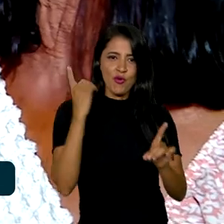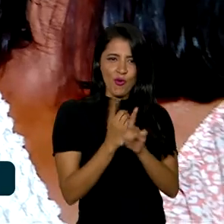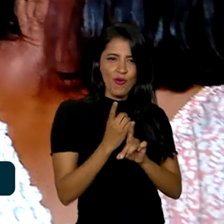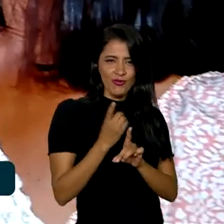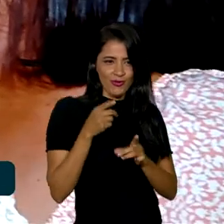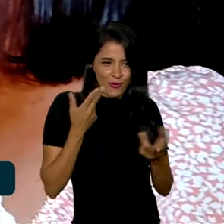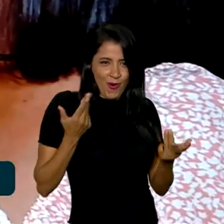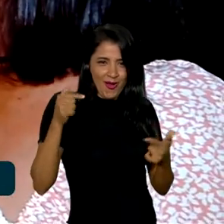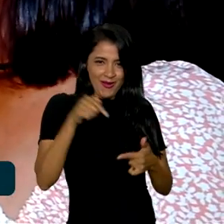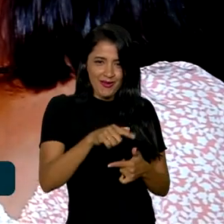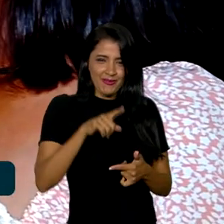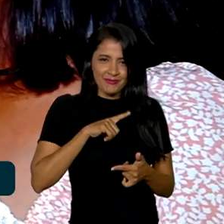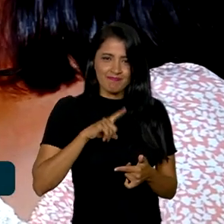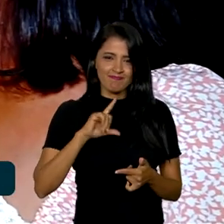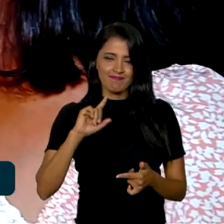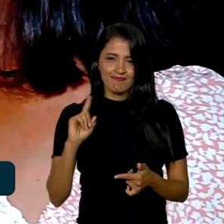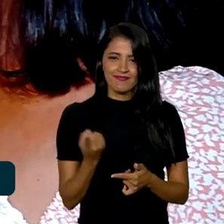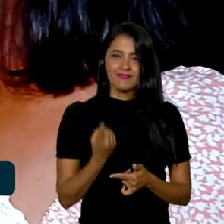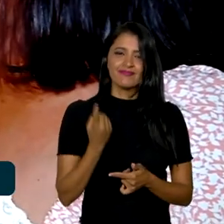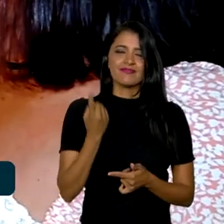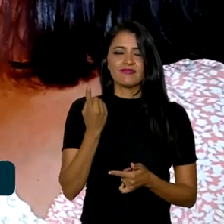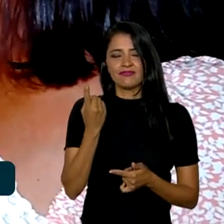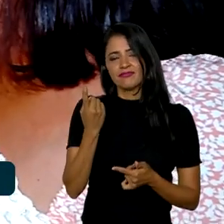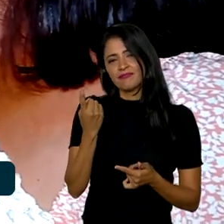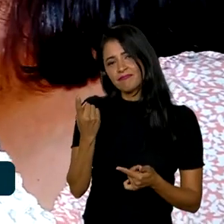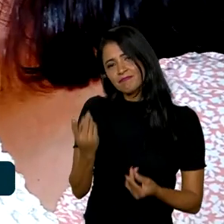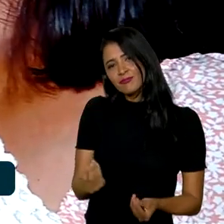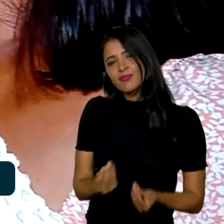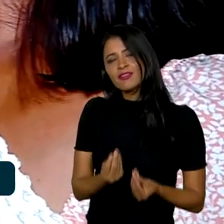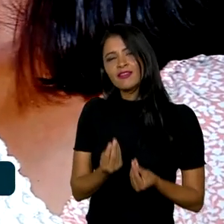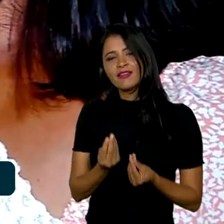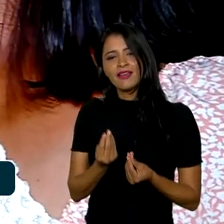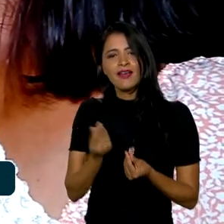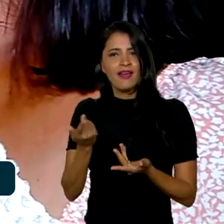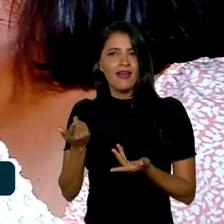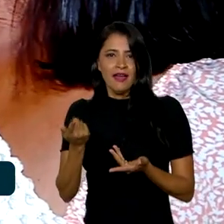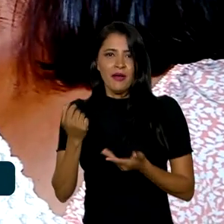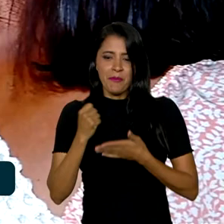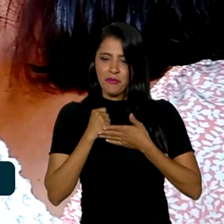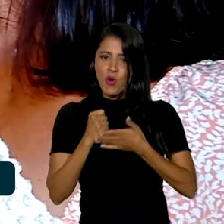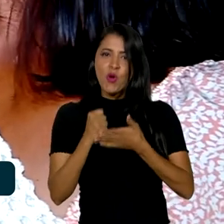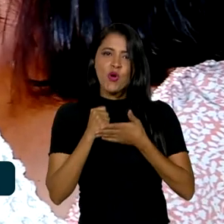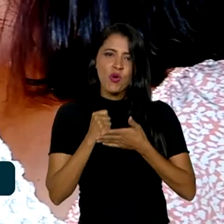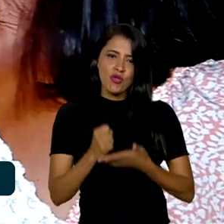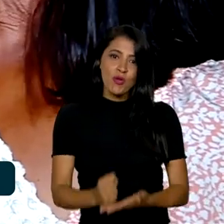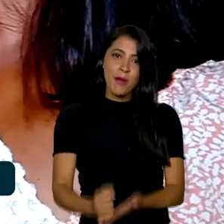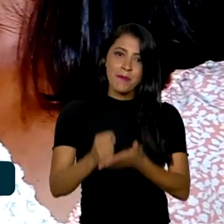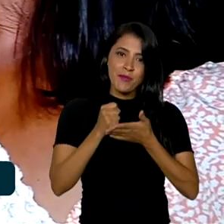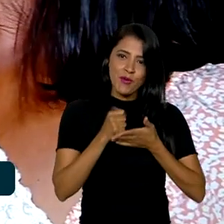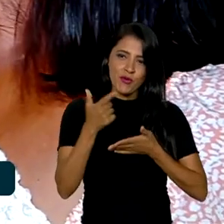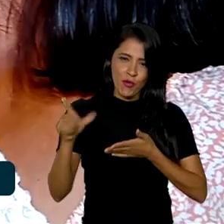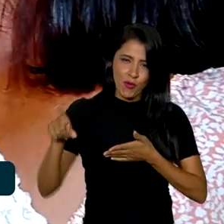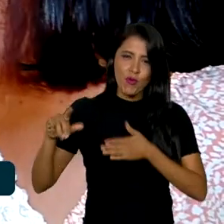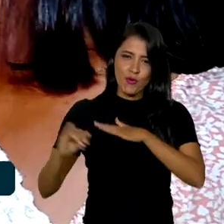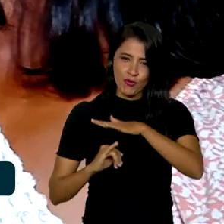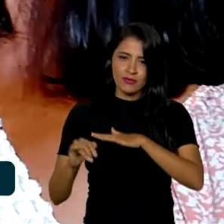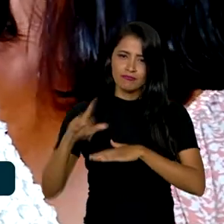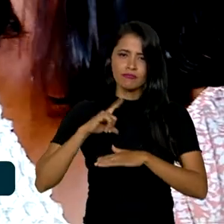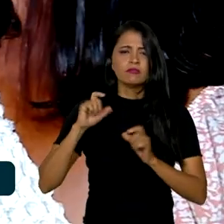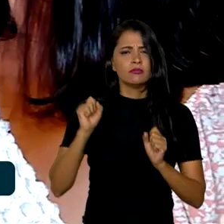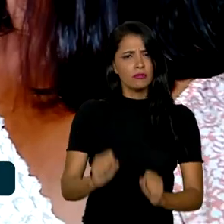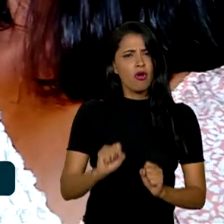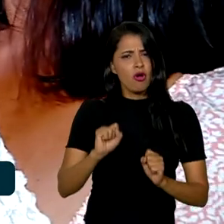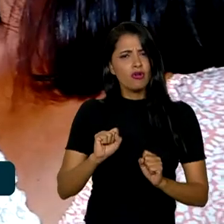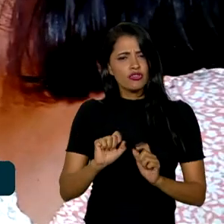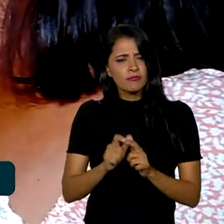desse, através de um apoio das outras entidades, a gente pode